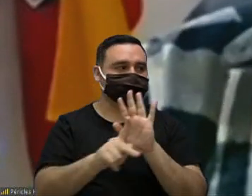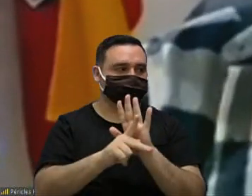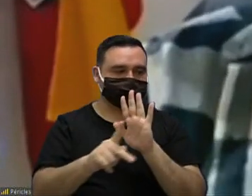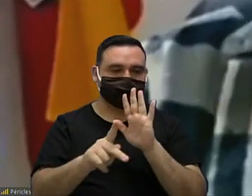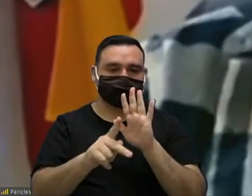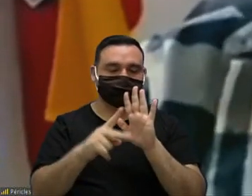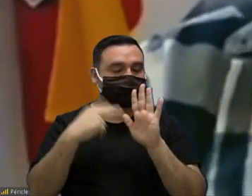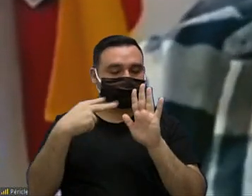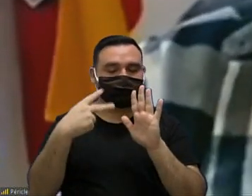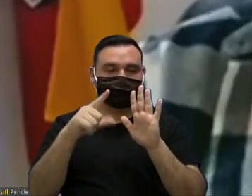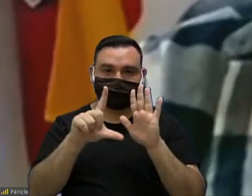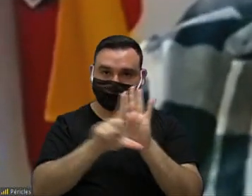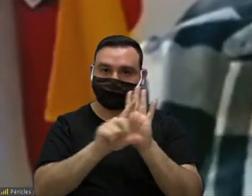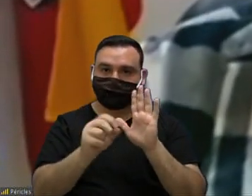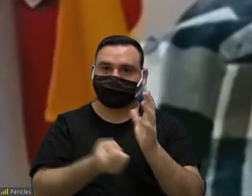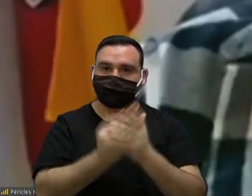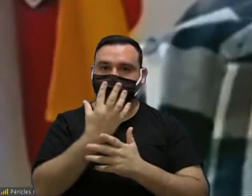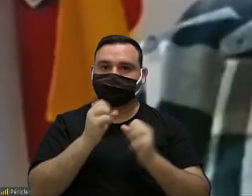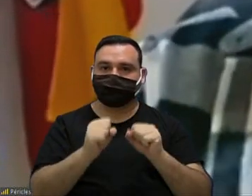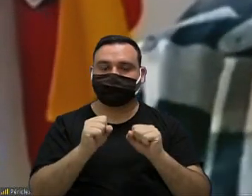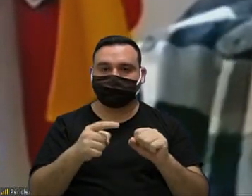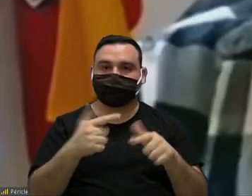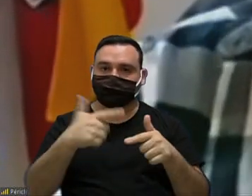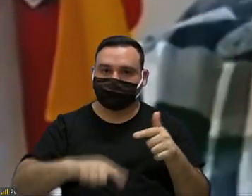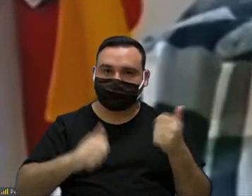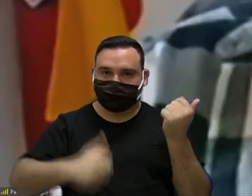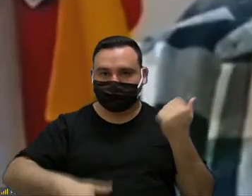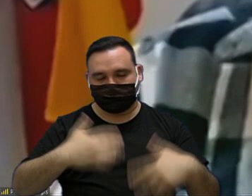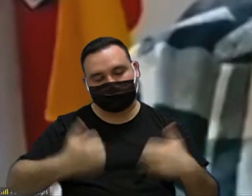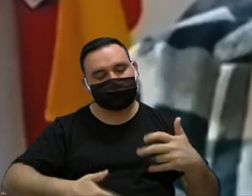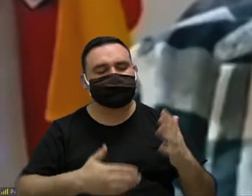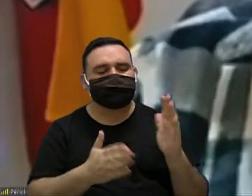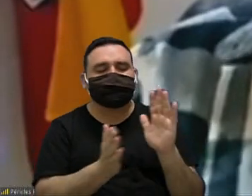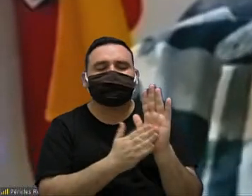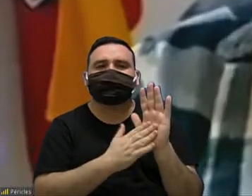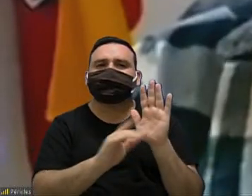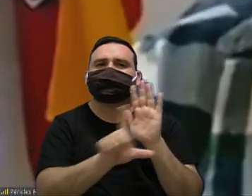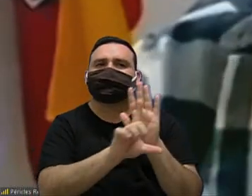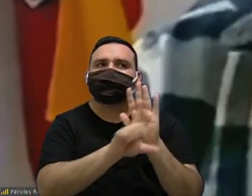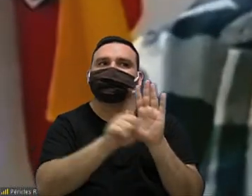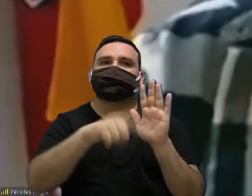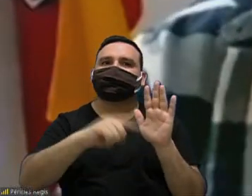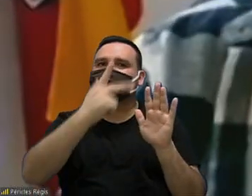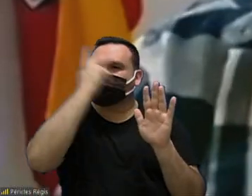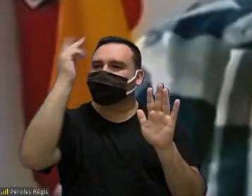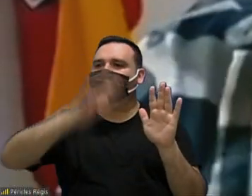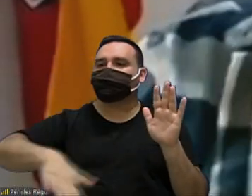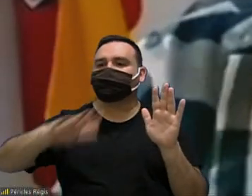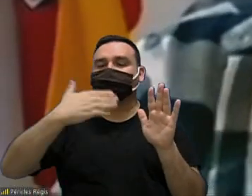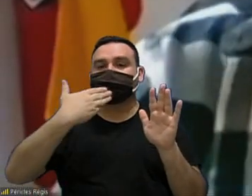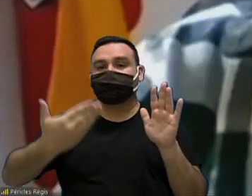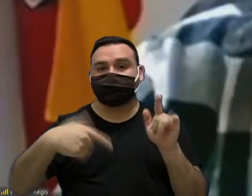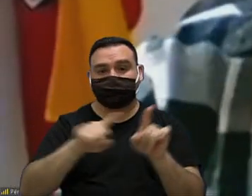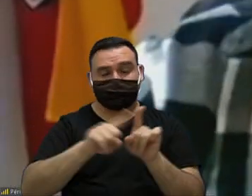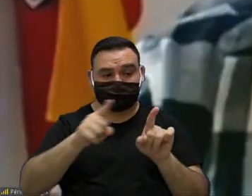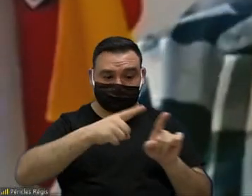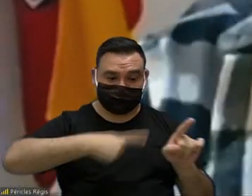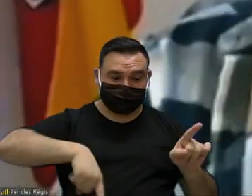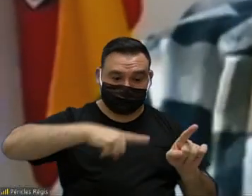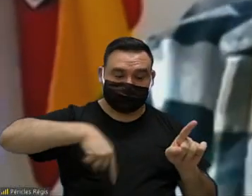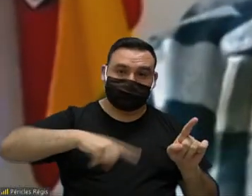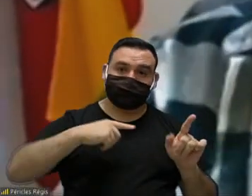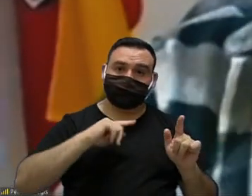sentido como eu já falei repito isso daqui foi uma um asseio da própria população e como nós somos